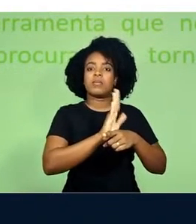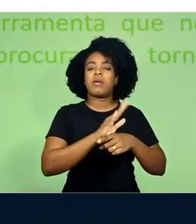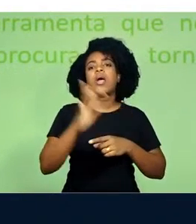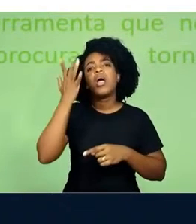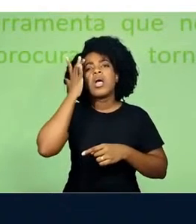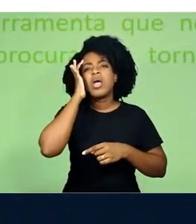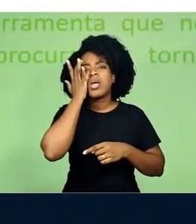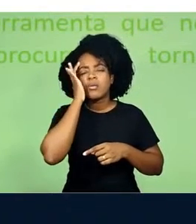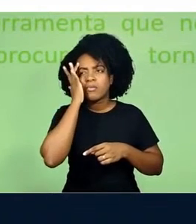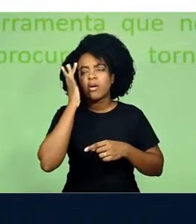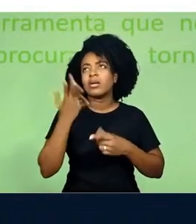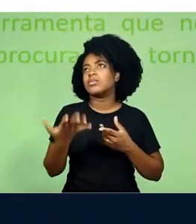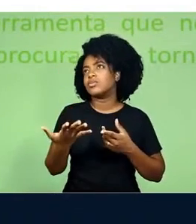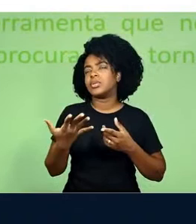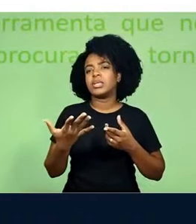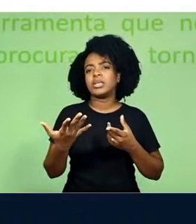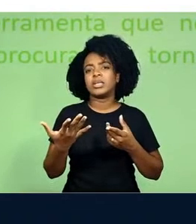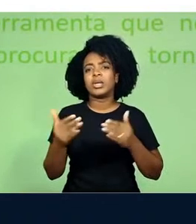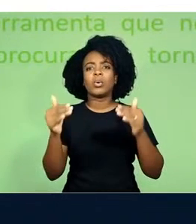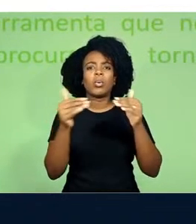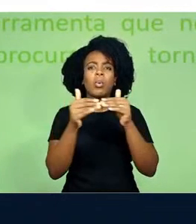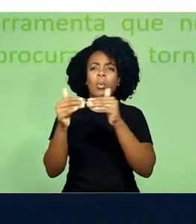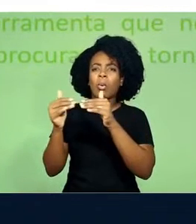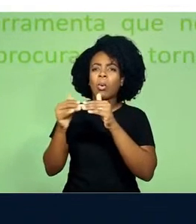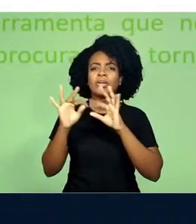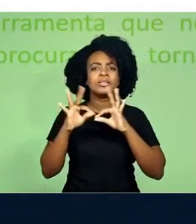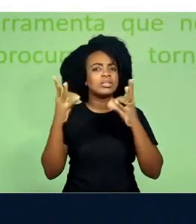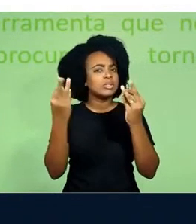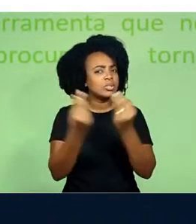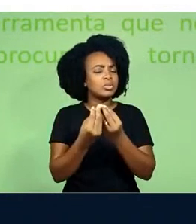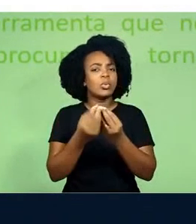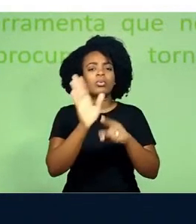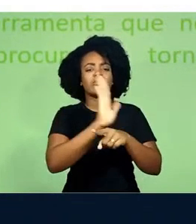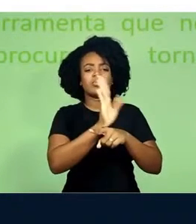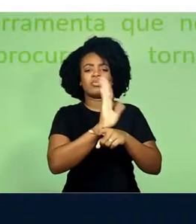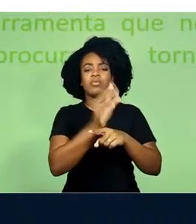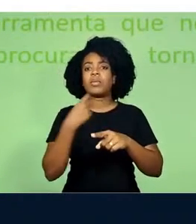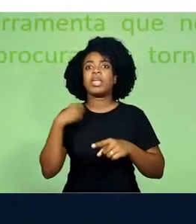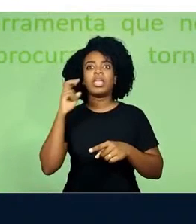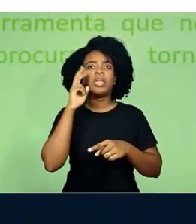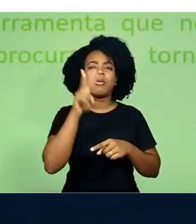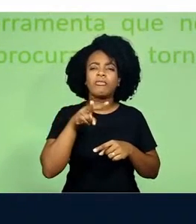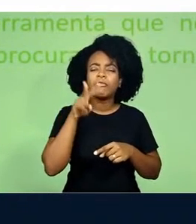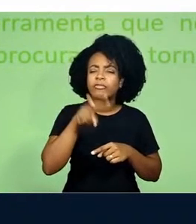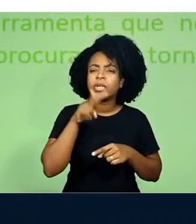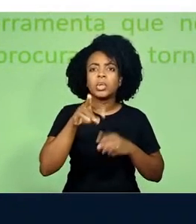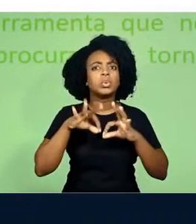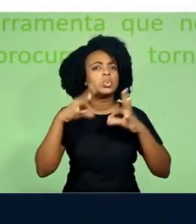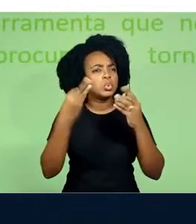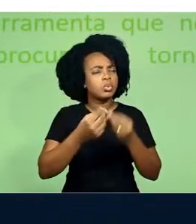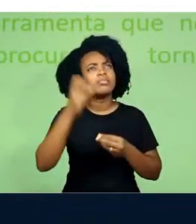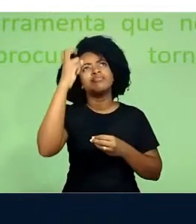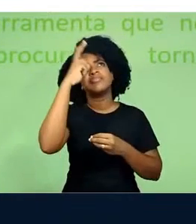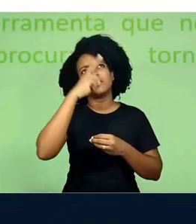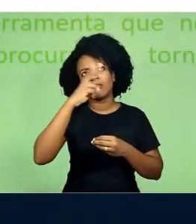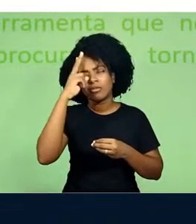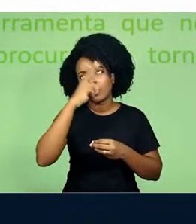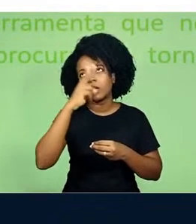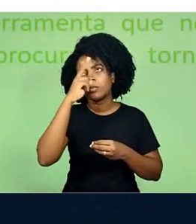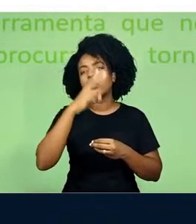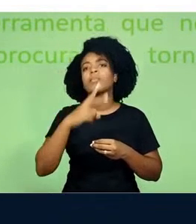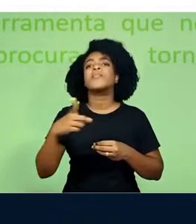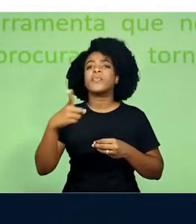acho que isso é uma coisa que vai estar em comum em todos os filmes que eu, pelo menos, já vi até hoje, que eu me lembre.